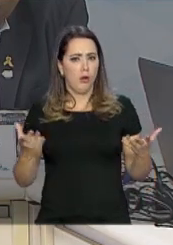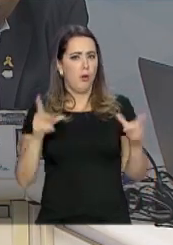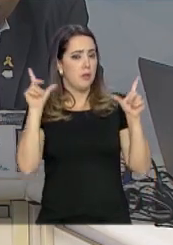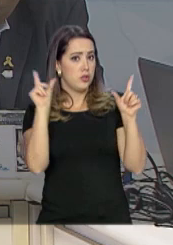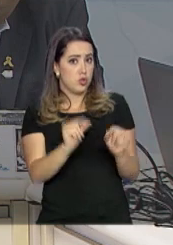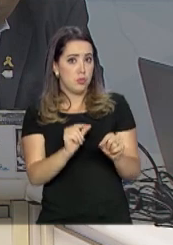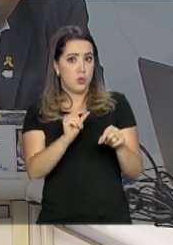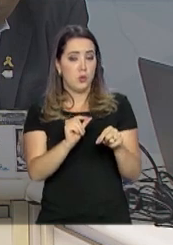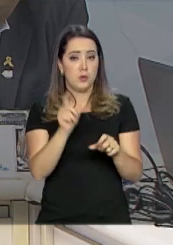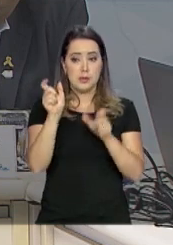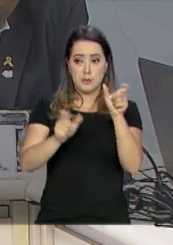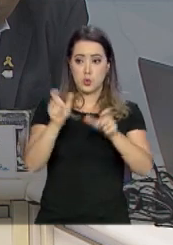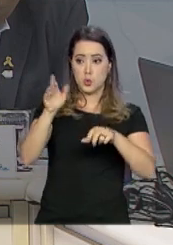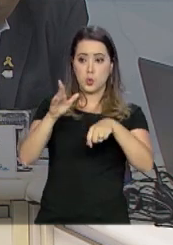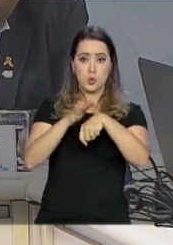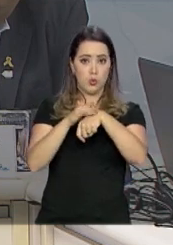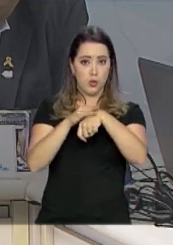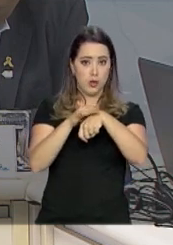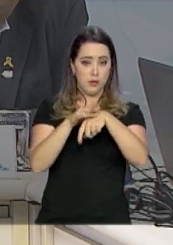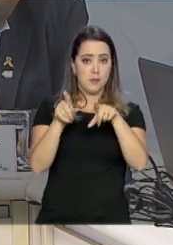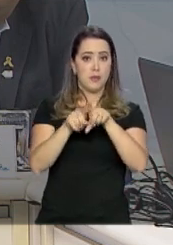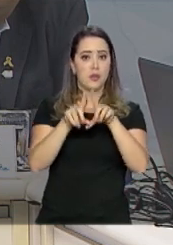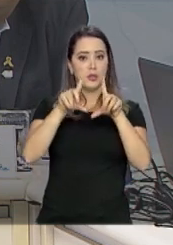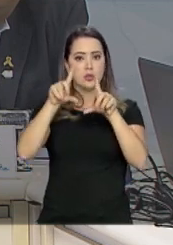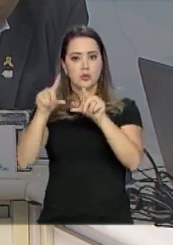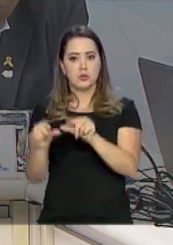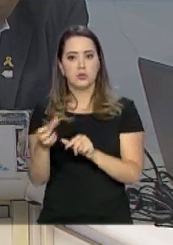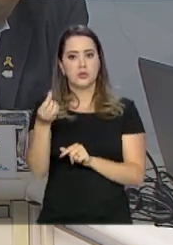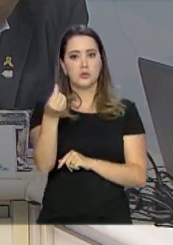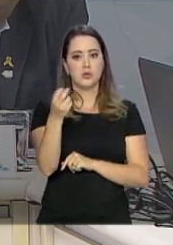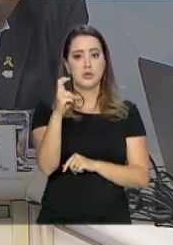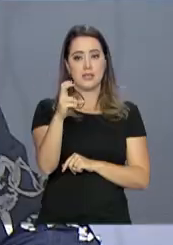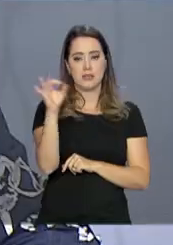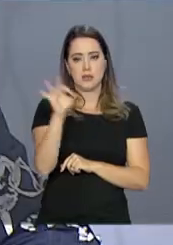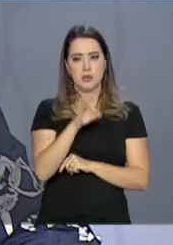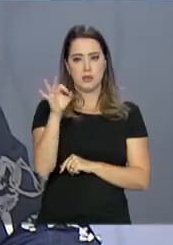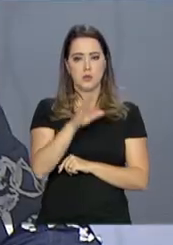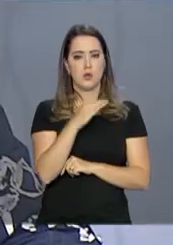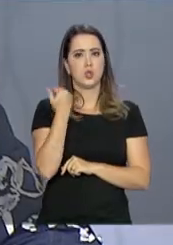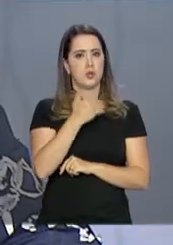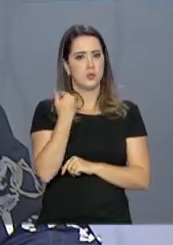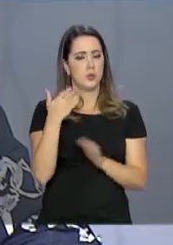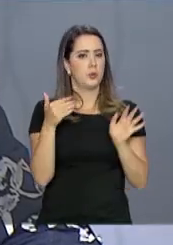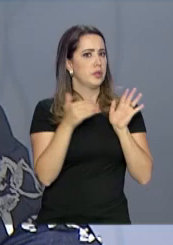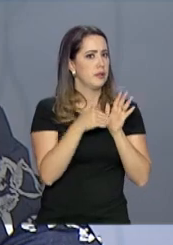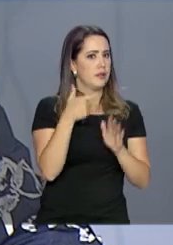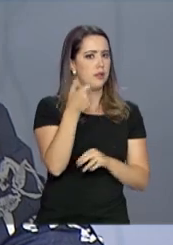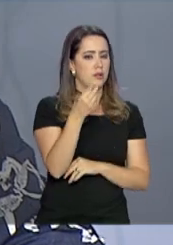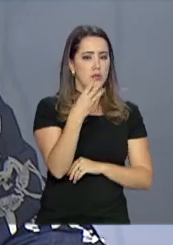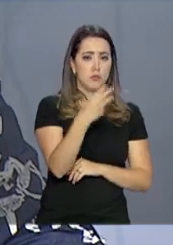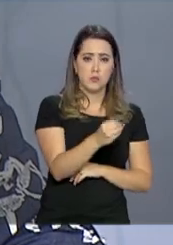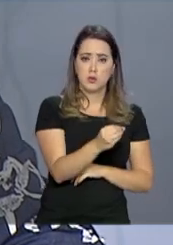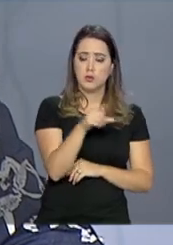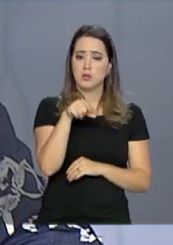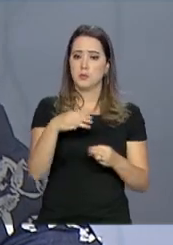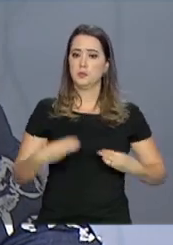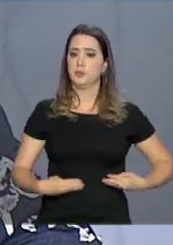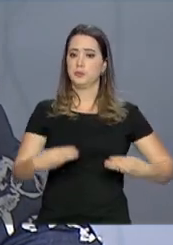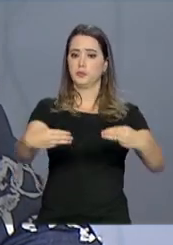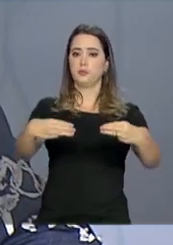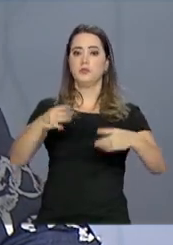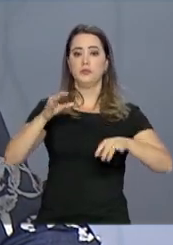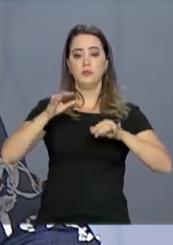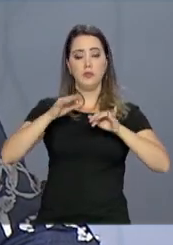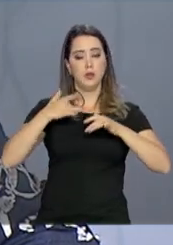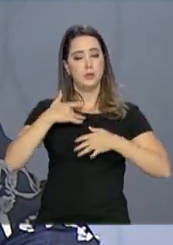e a mortalidade em 65% por hepatite C no Brasil até 2030, o Ministério da Saúde lançou